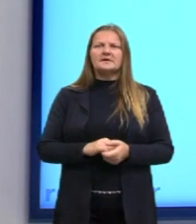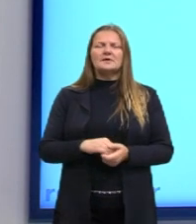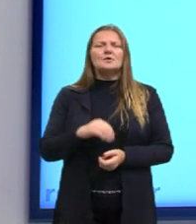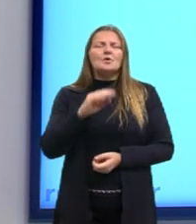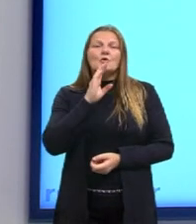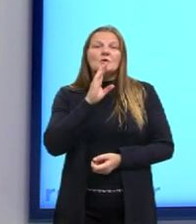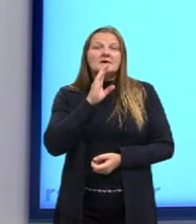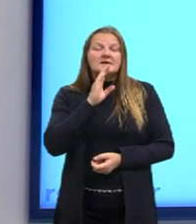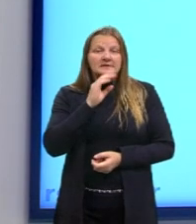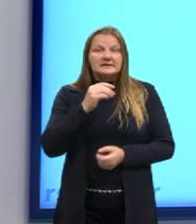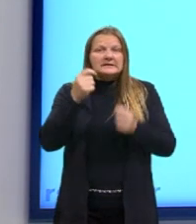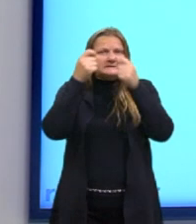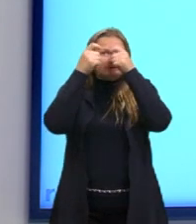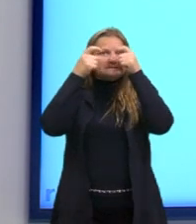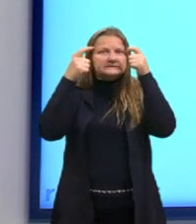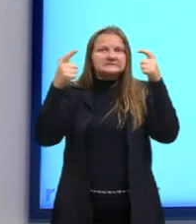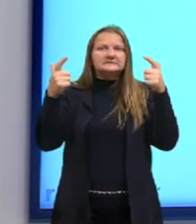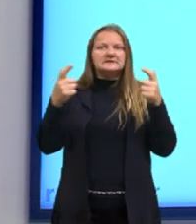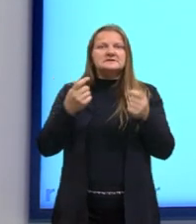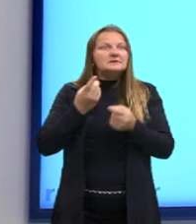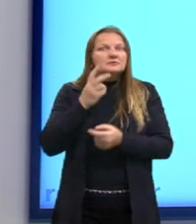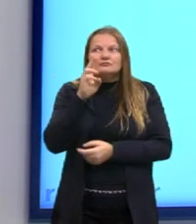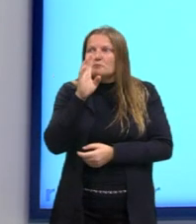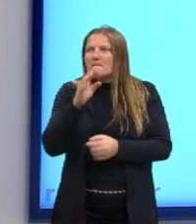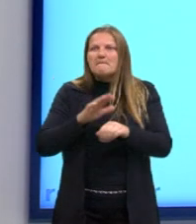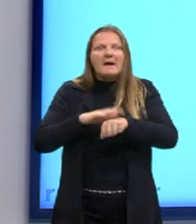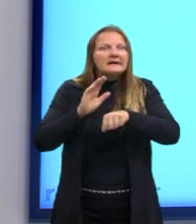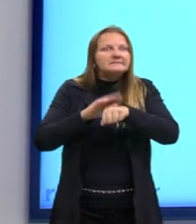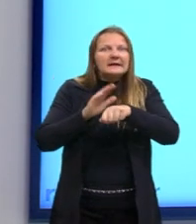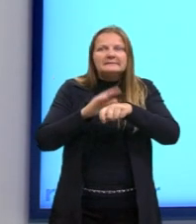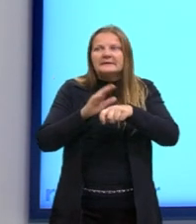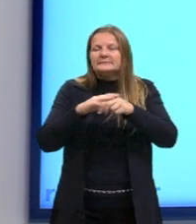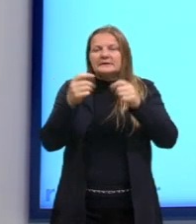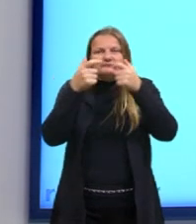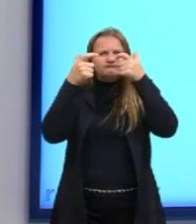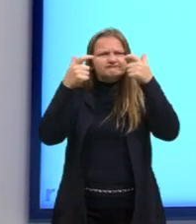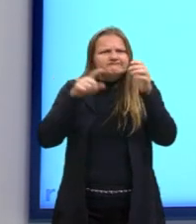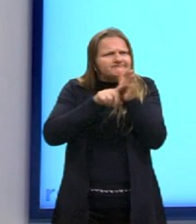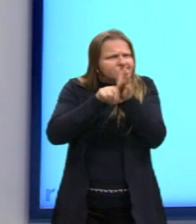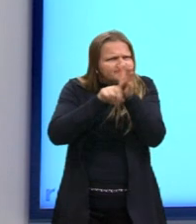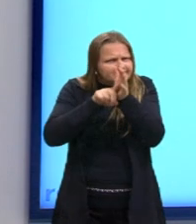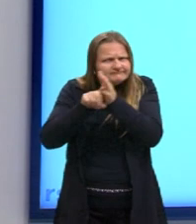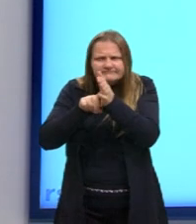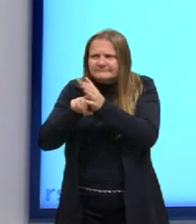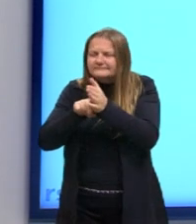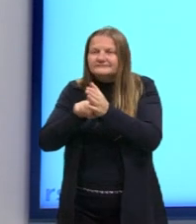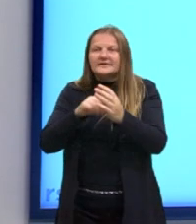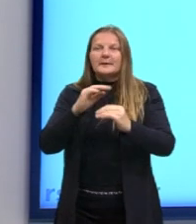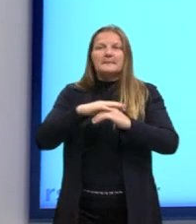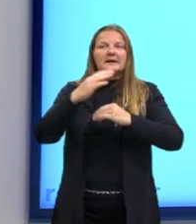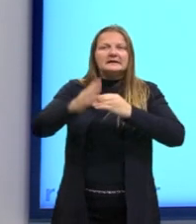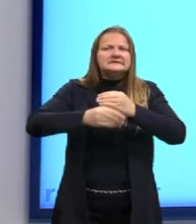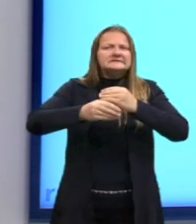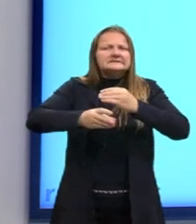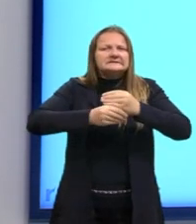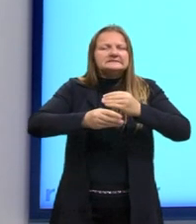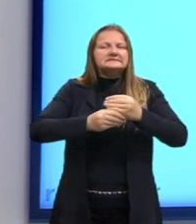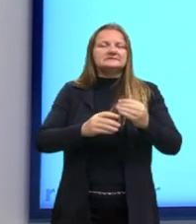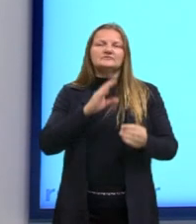e aqui também a ciência traz essa questão, essa perspectiva de